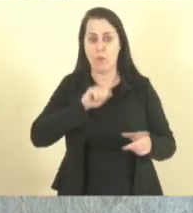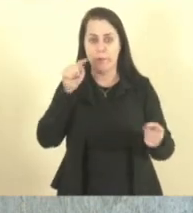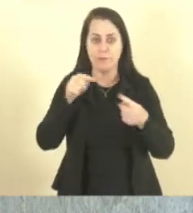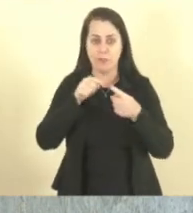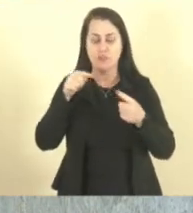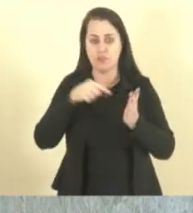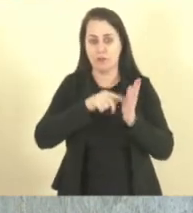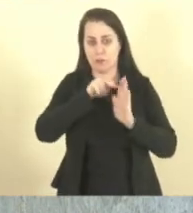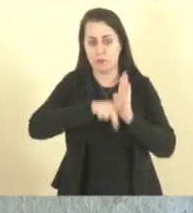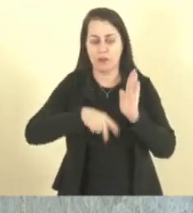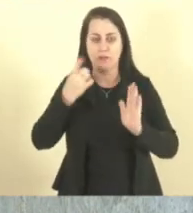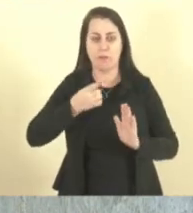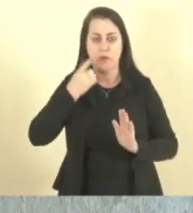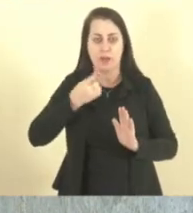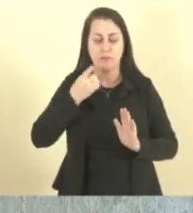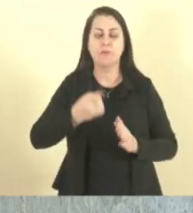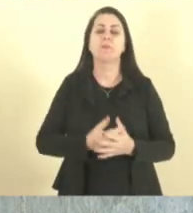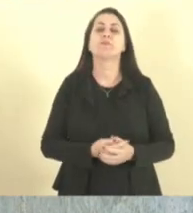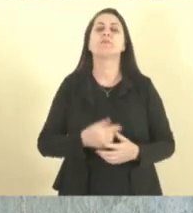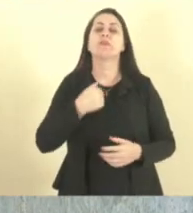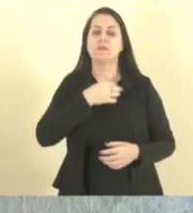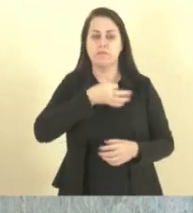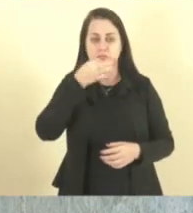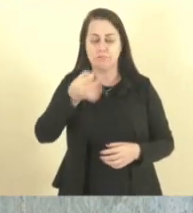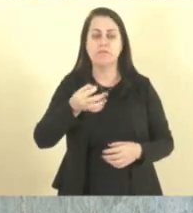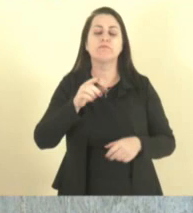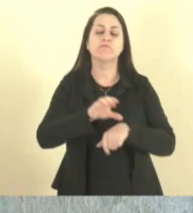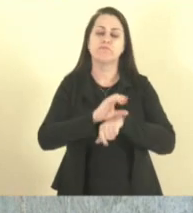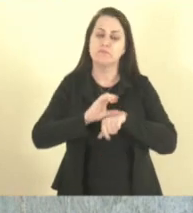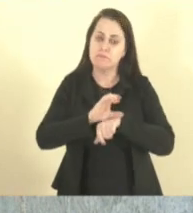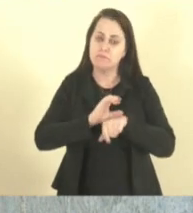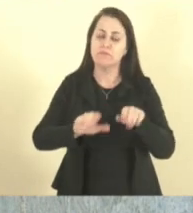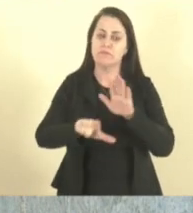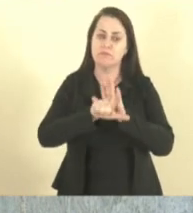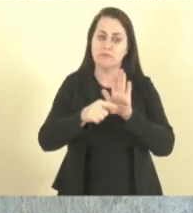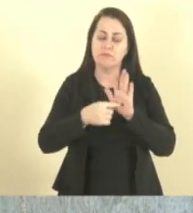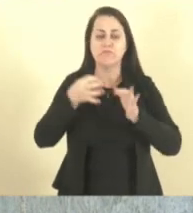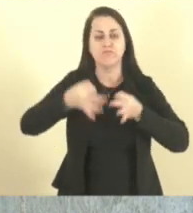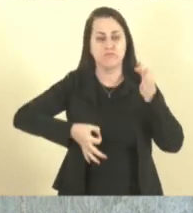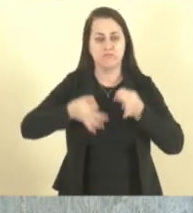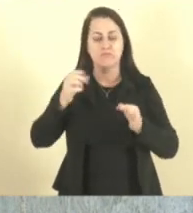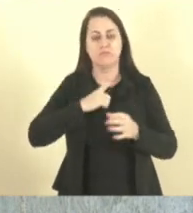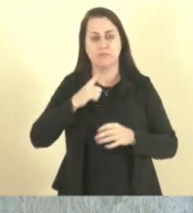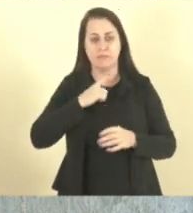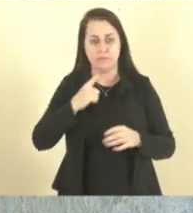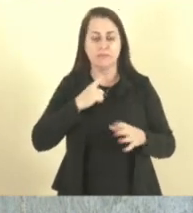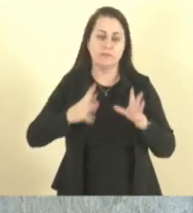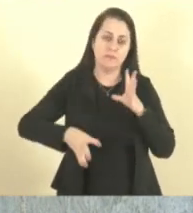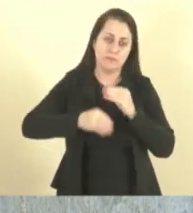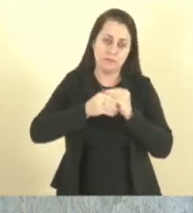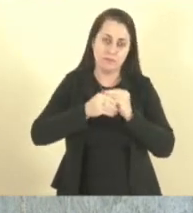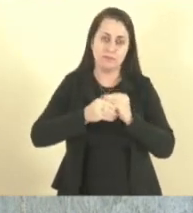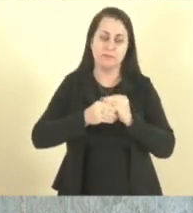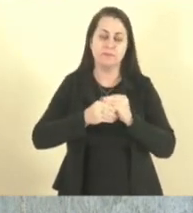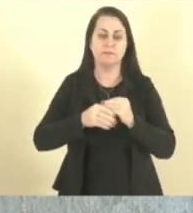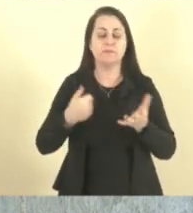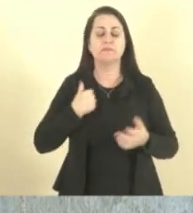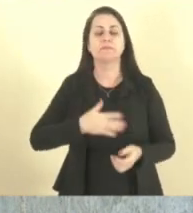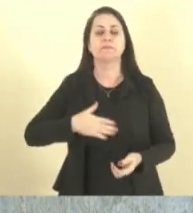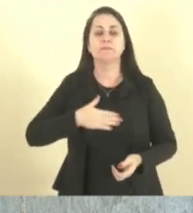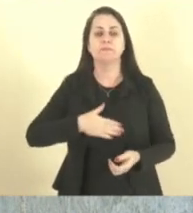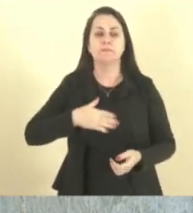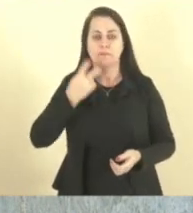deputado. Eu estou encaminhando o parecer pela constitucionalidade, legalidade e juridicidade da matéria com emendas. E aqui eu gostaria de